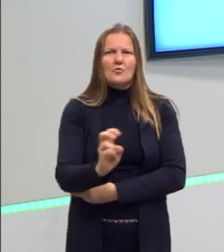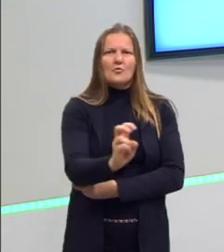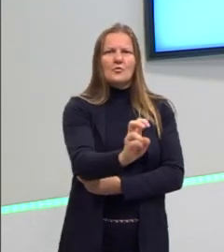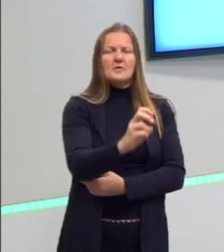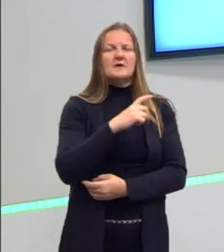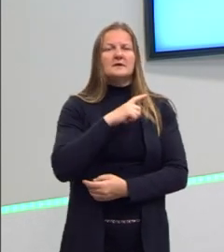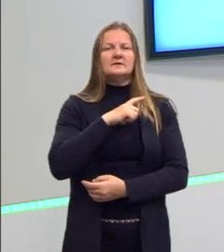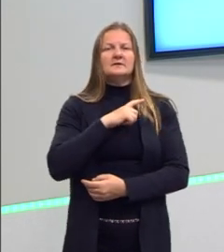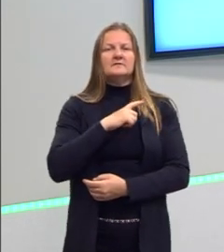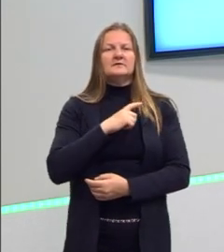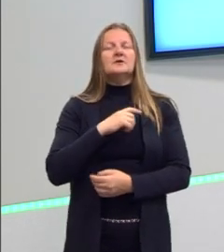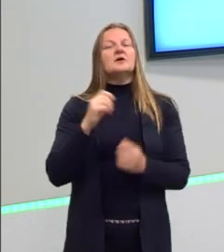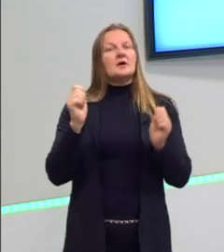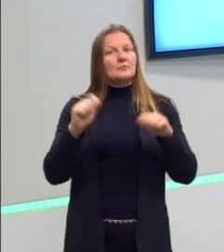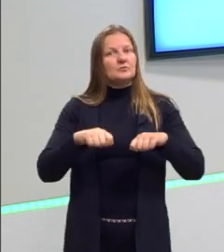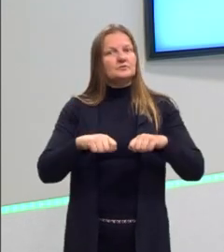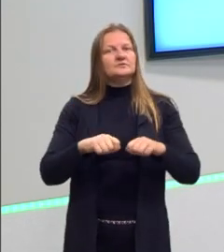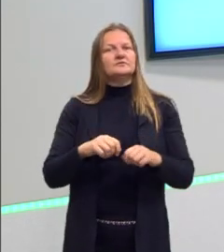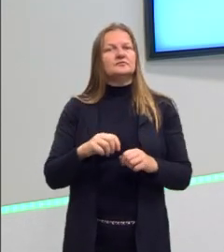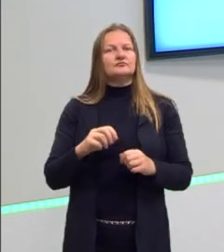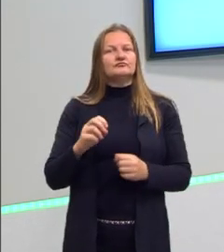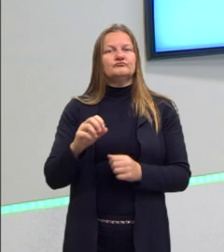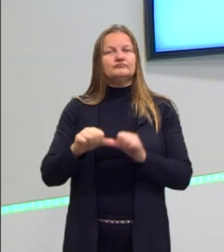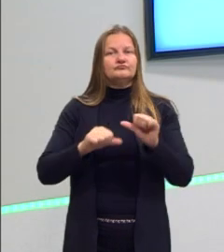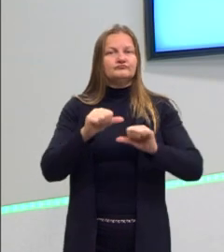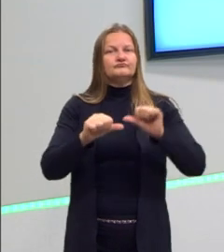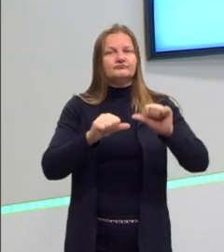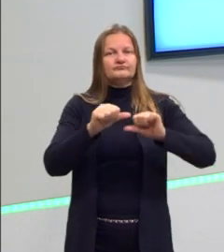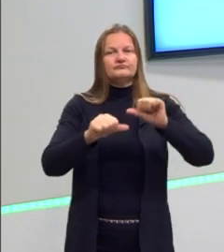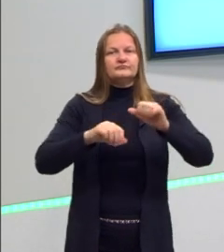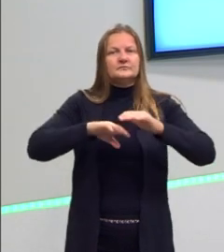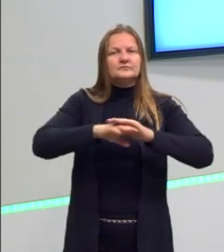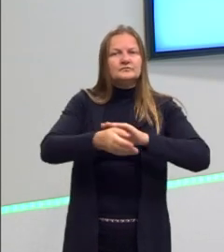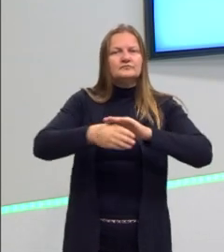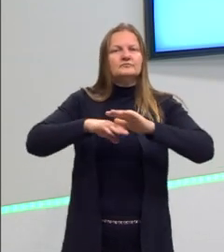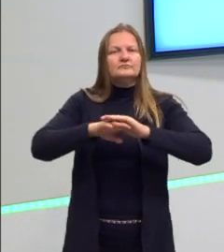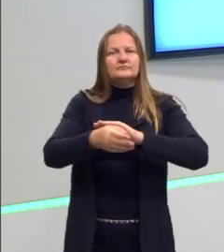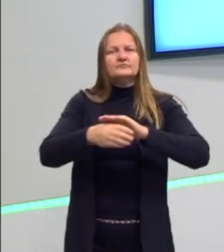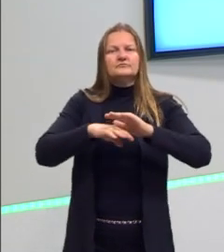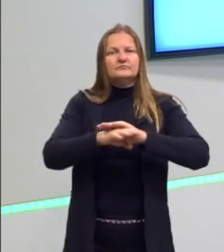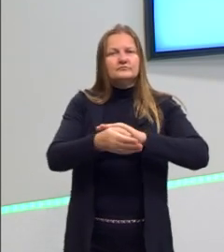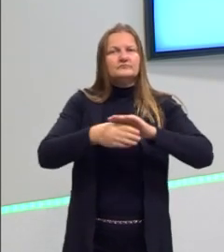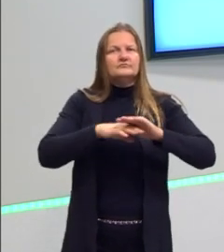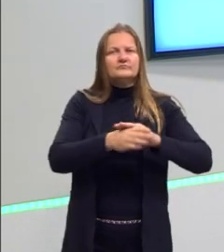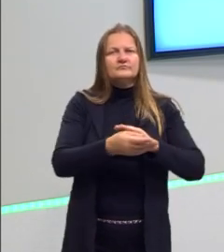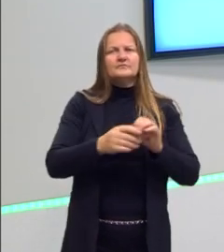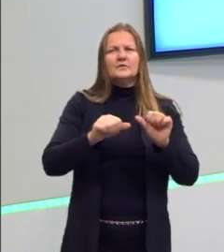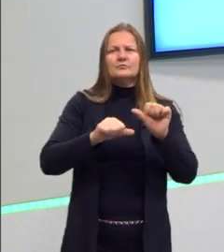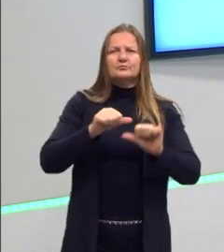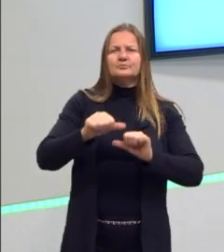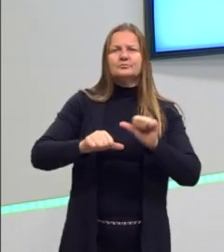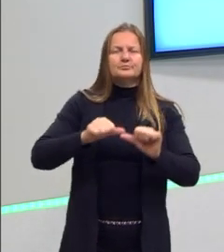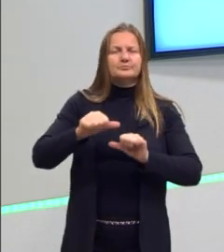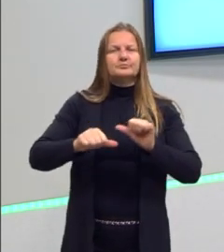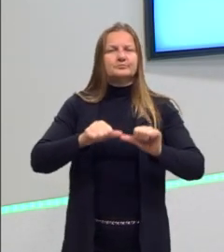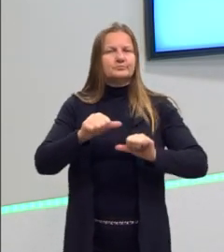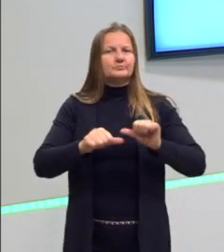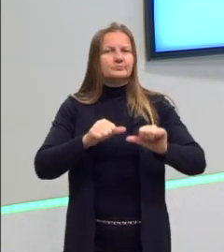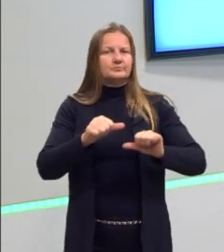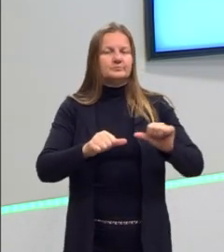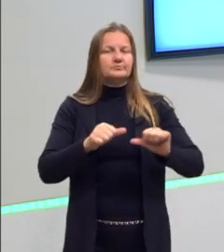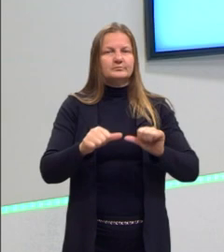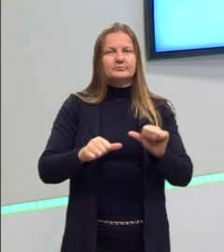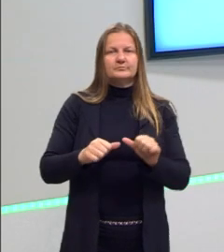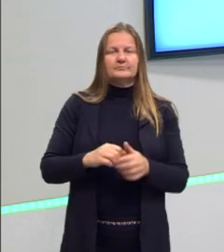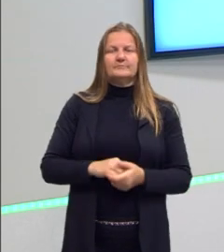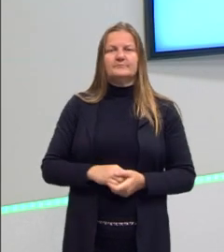pode ter sucesso, sim, no ambiente, sendo um organismo totalmente simples, né? Diferente dos organismos complexos. Às